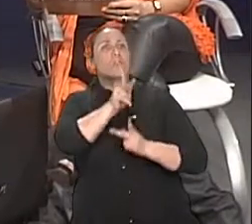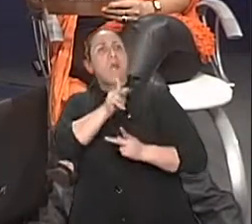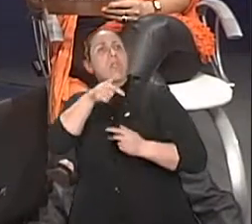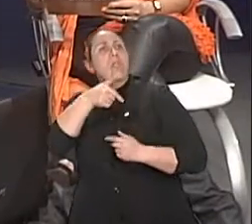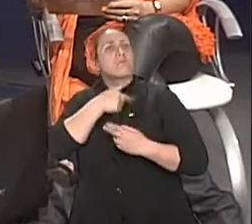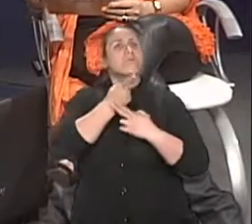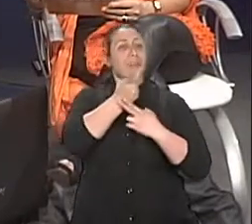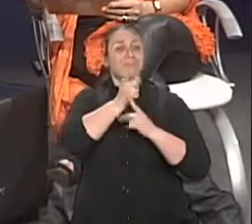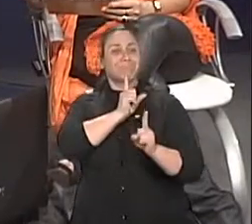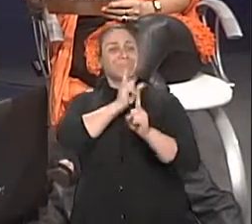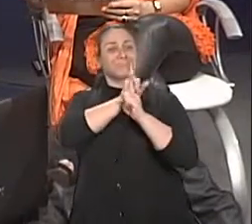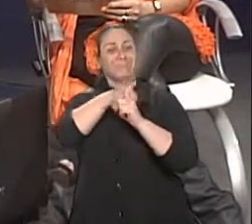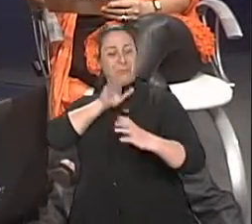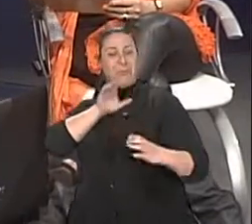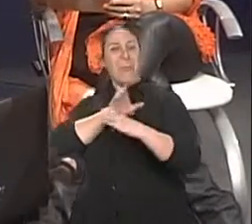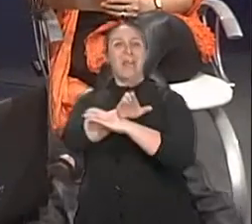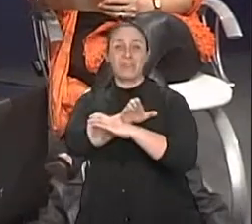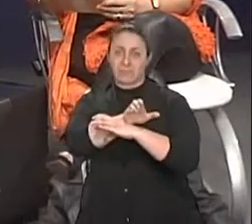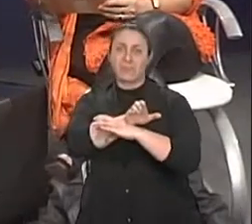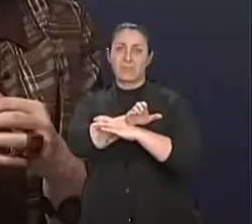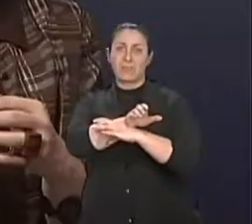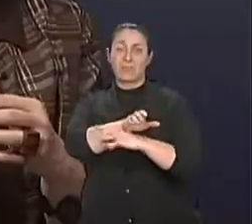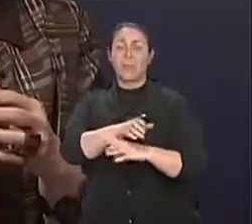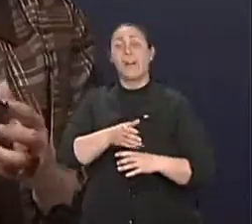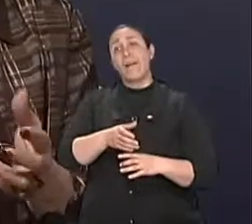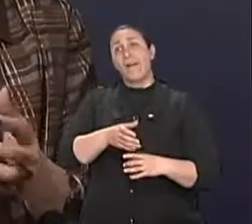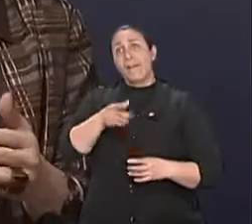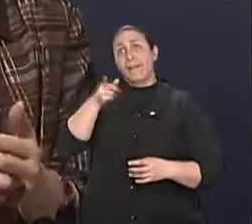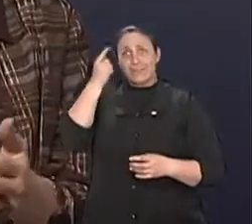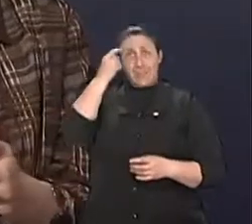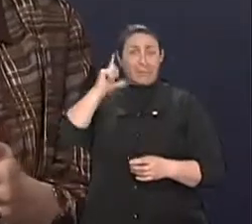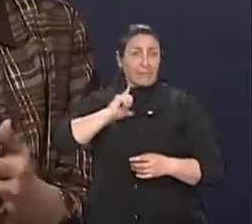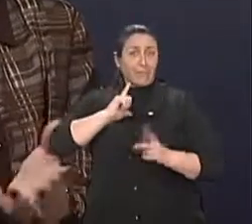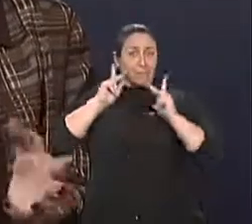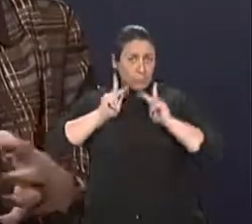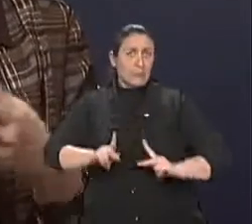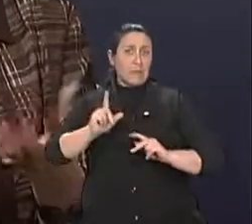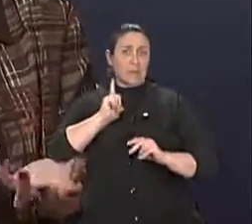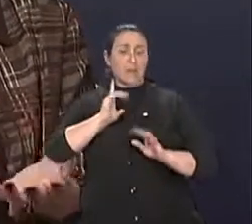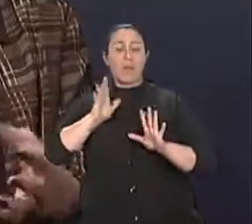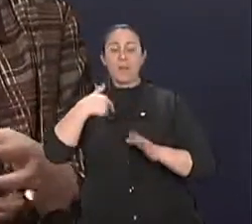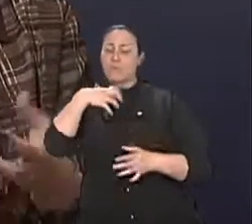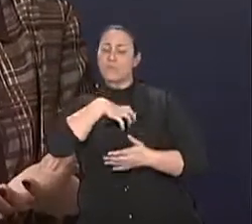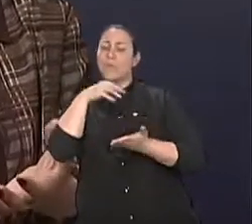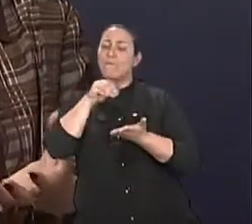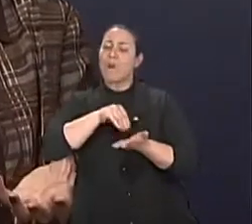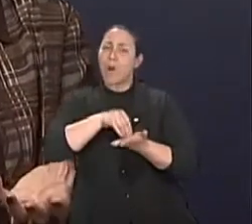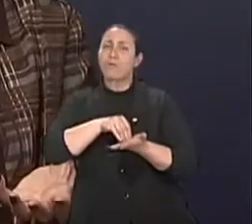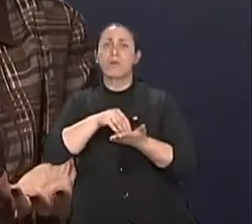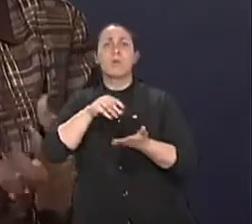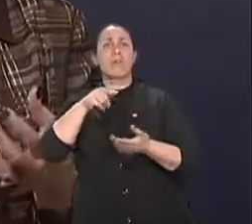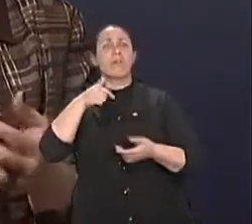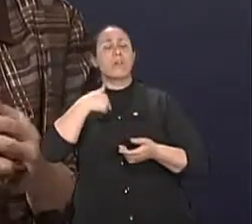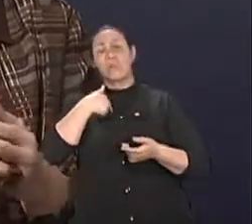É, é um igual diferente, porque o que tu tem falta pode não ser o que aquele outro tem. Tu vocês, a tendência